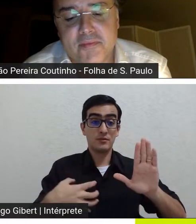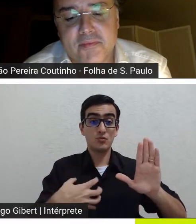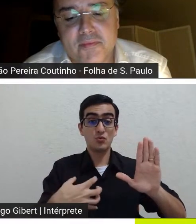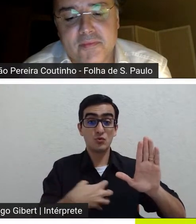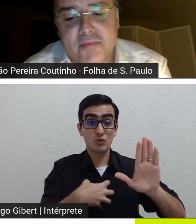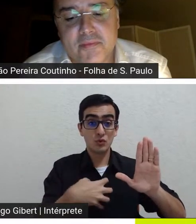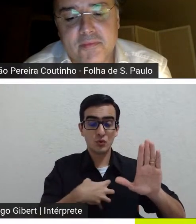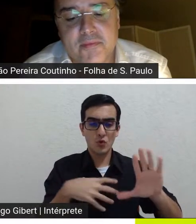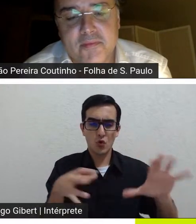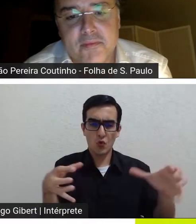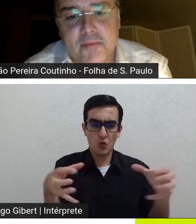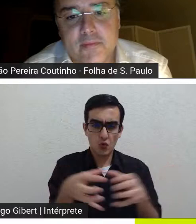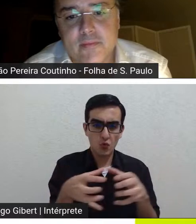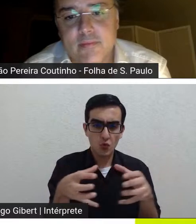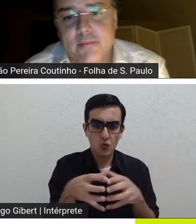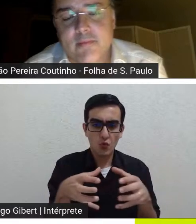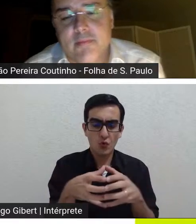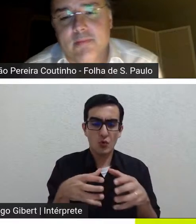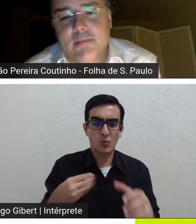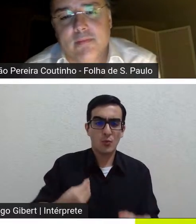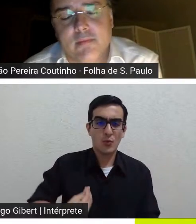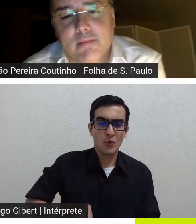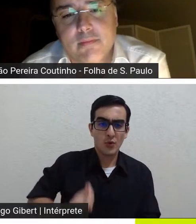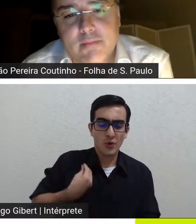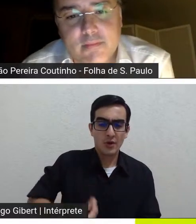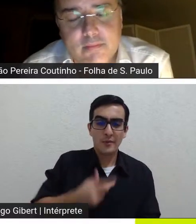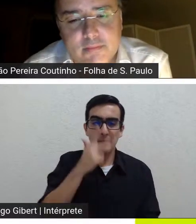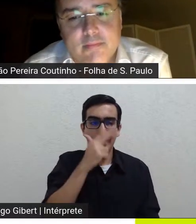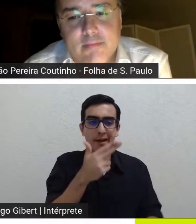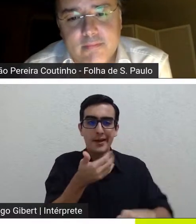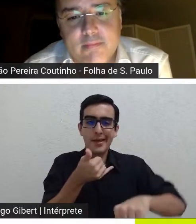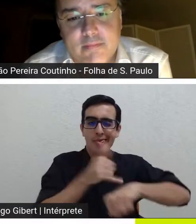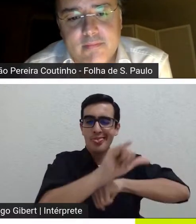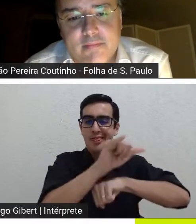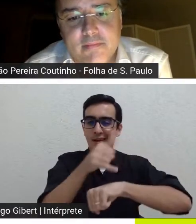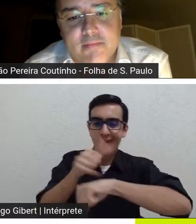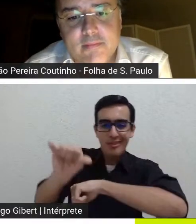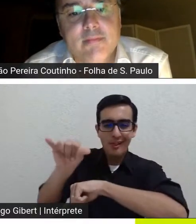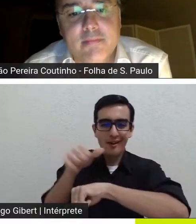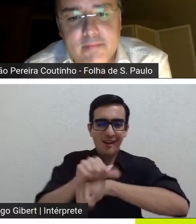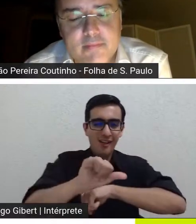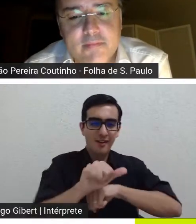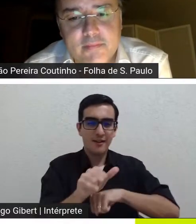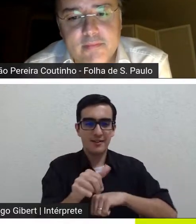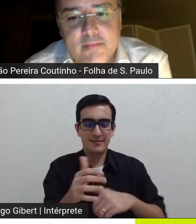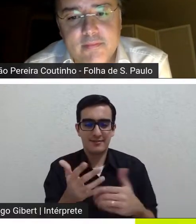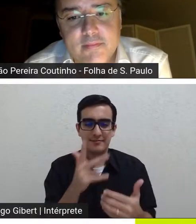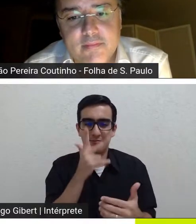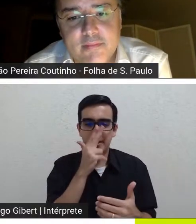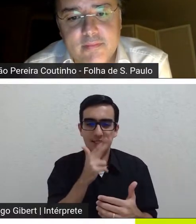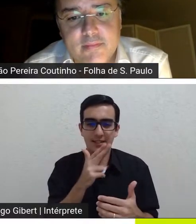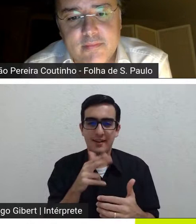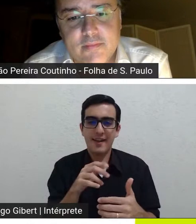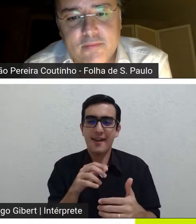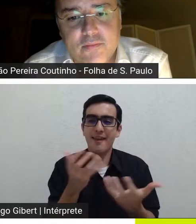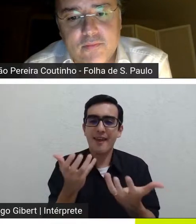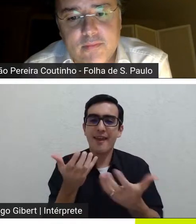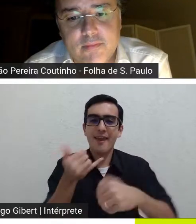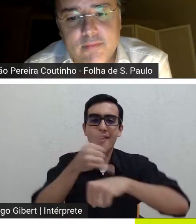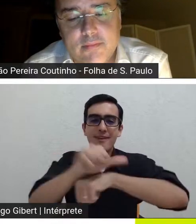grupal do trambiqueiro não é do que quer passar a perna no